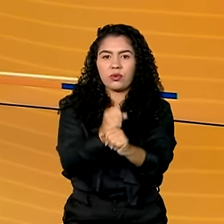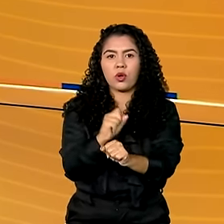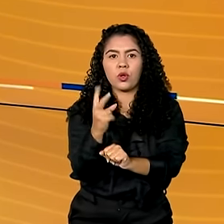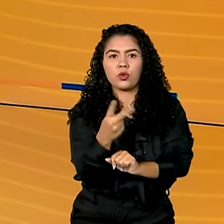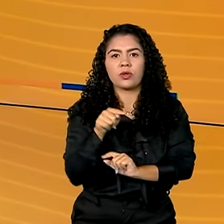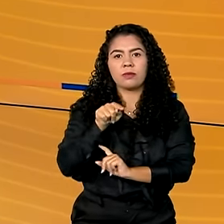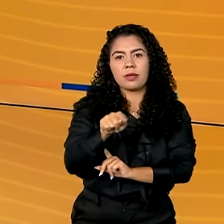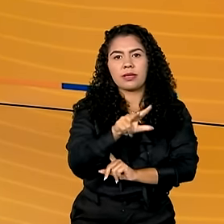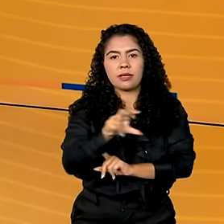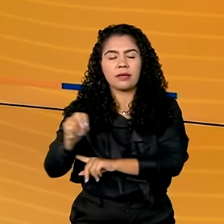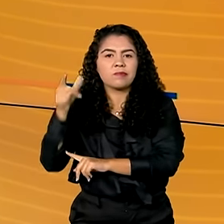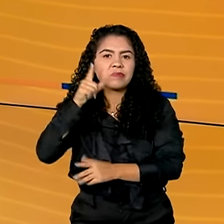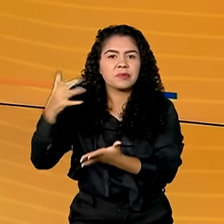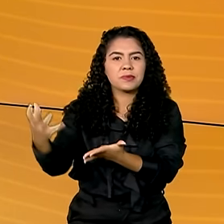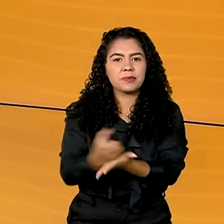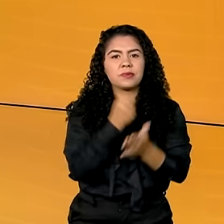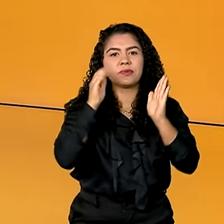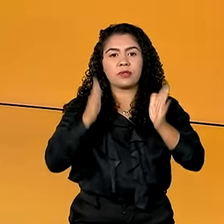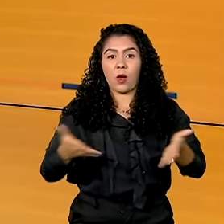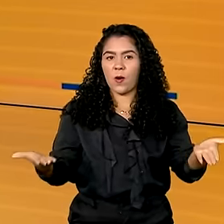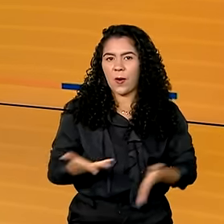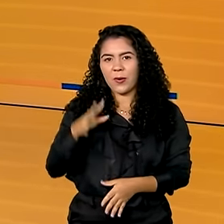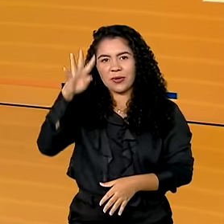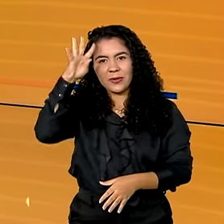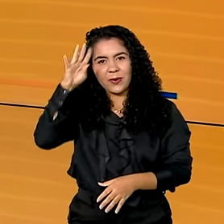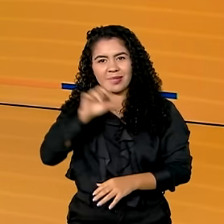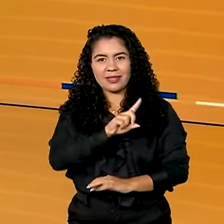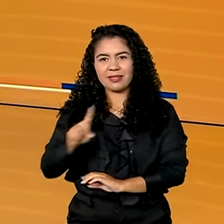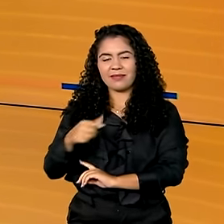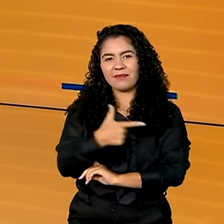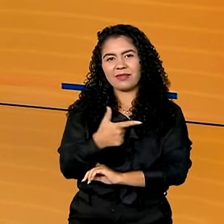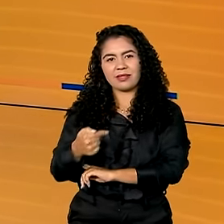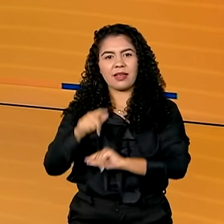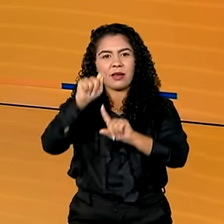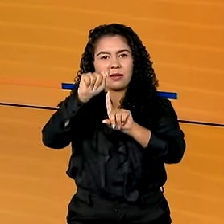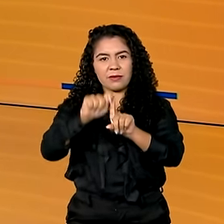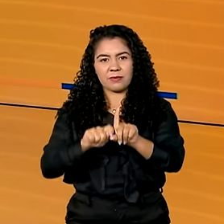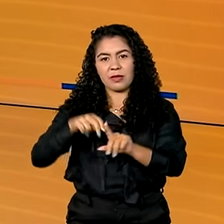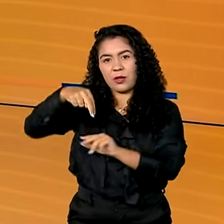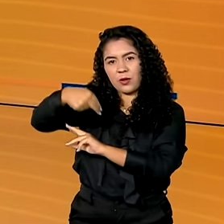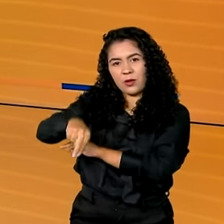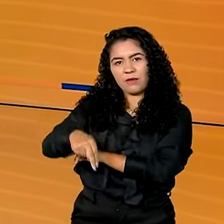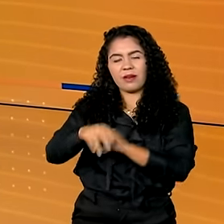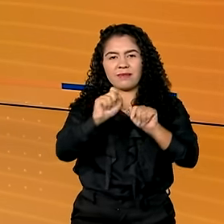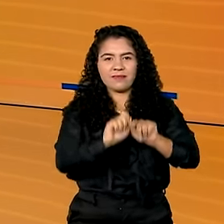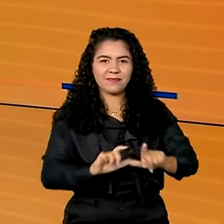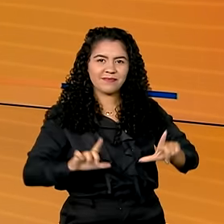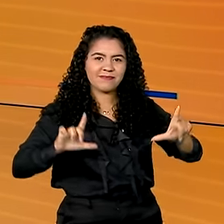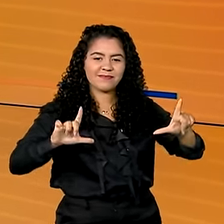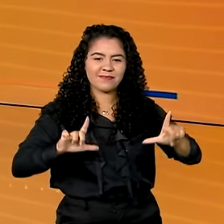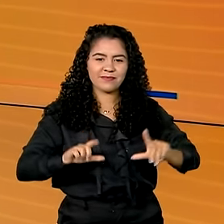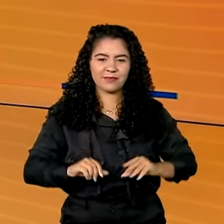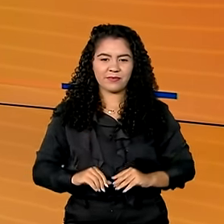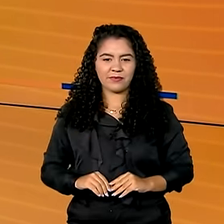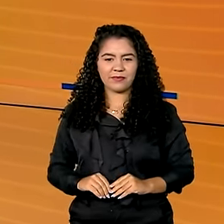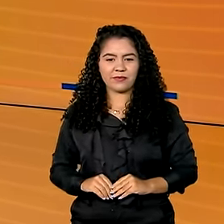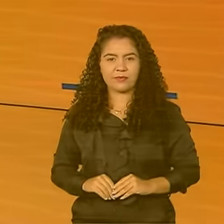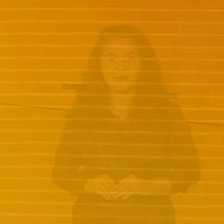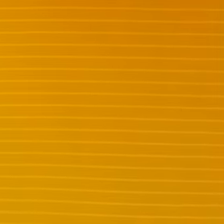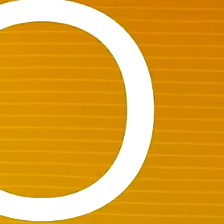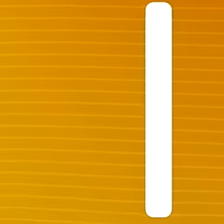pessoas foram resgatadas. Hoje é quarta-feira, 27 de novembro. O Brasil em Dia começa agora.